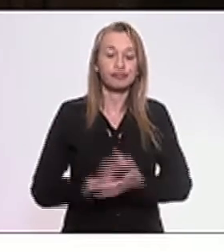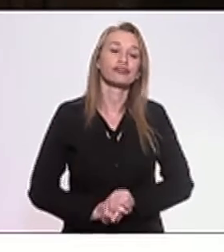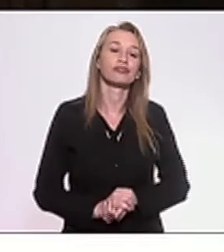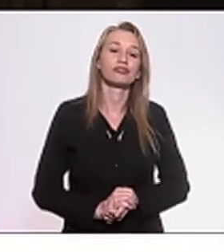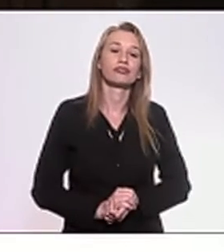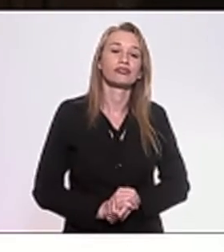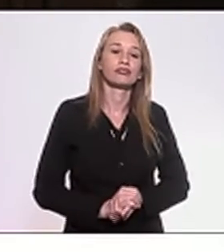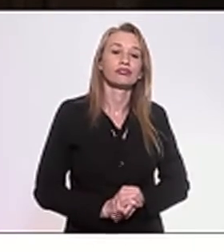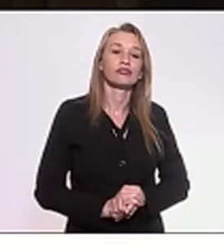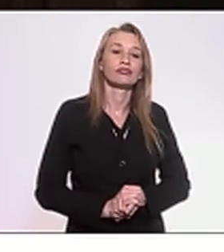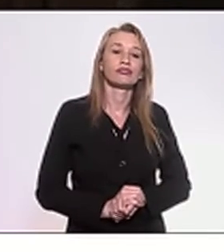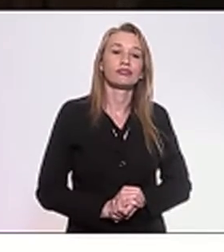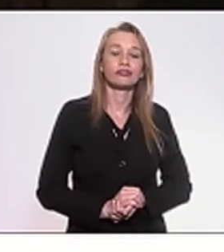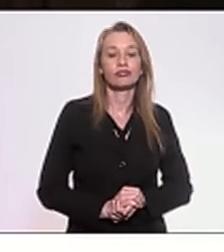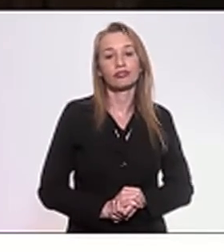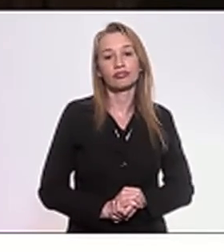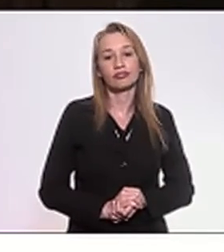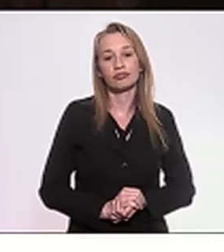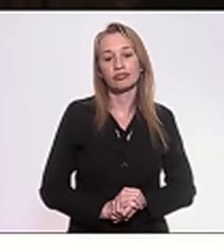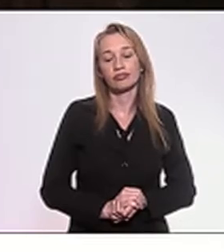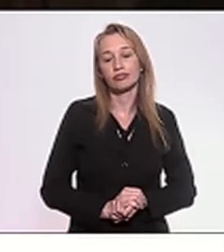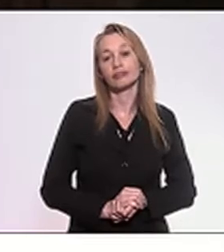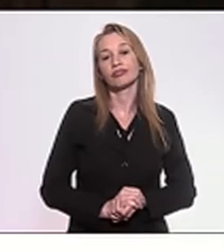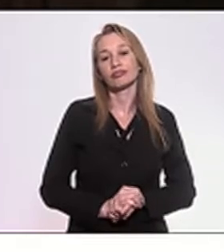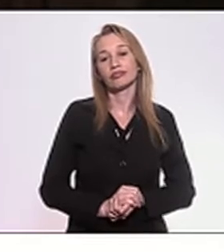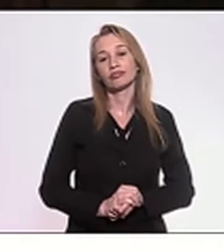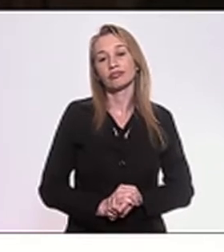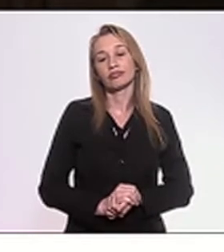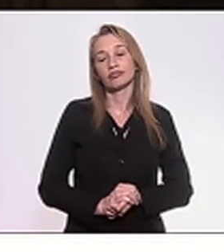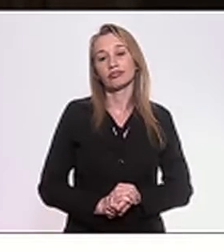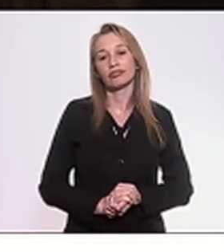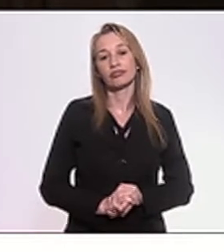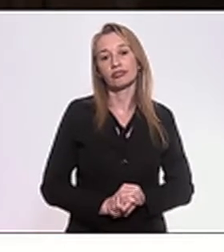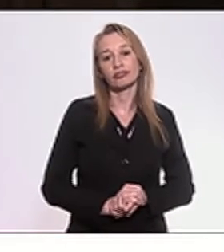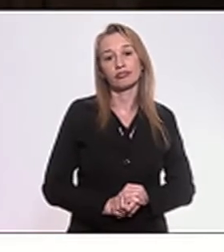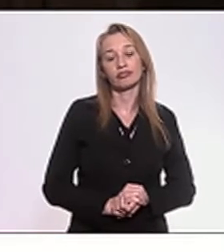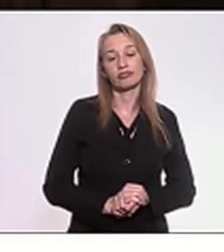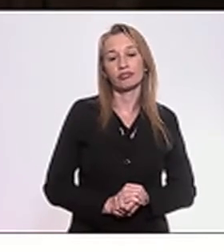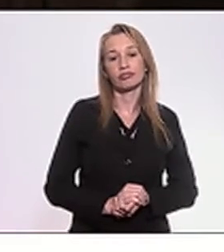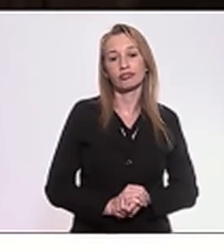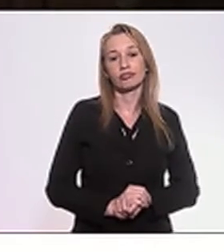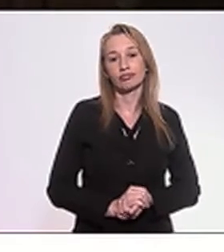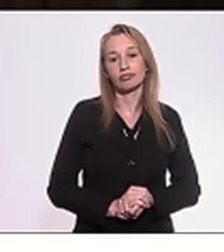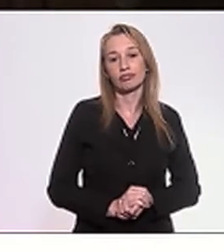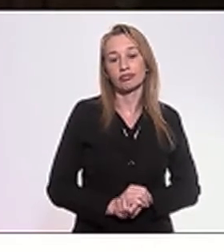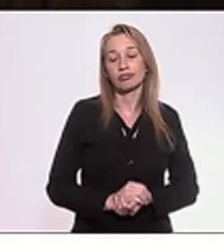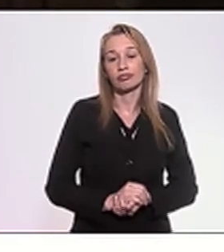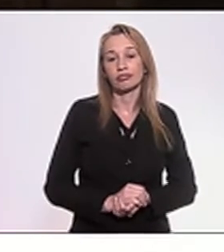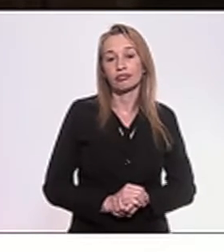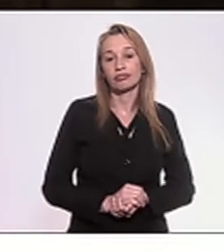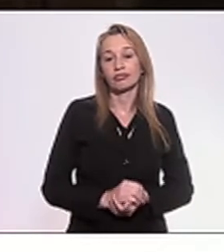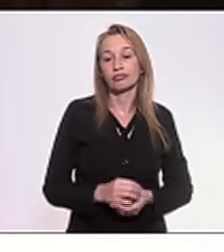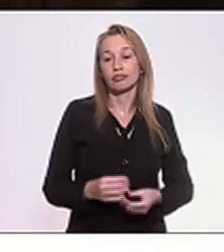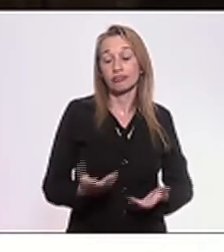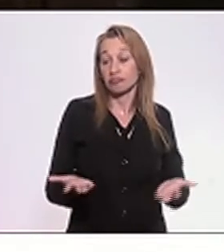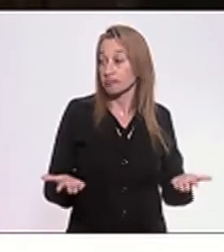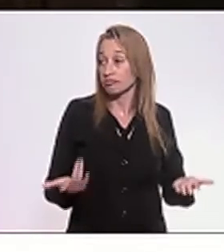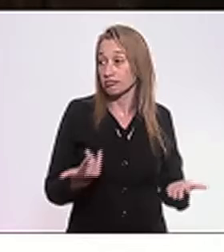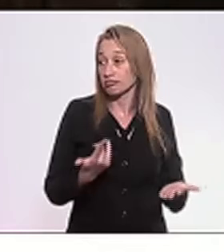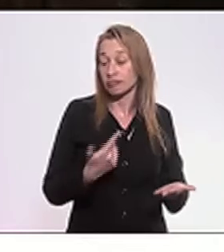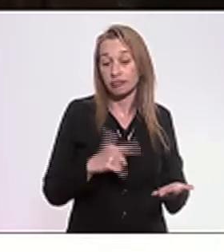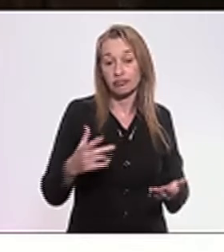a modificação nos ocupa pra nada, pra absolutamente nada.